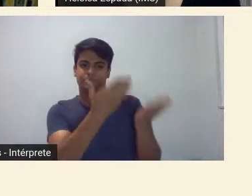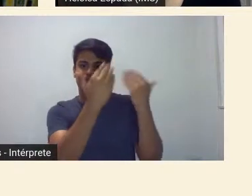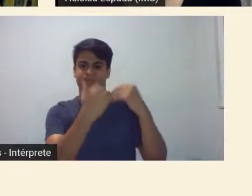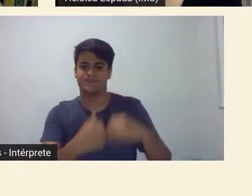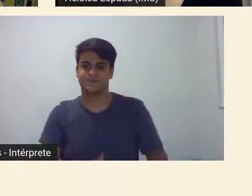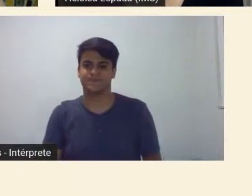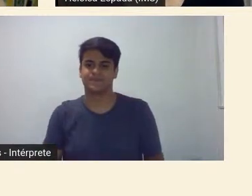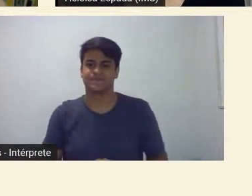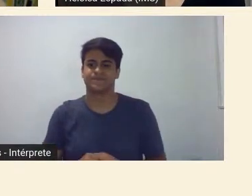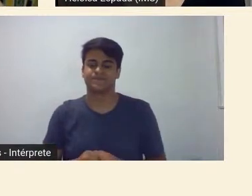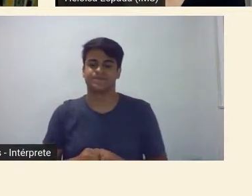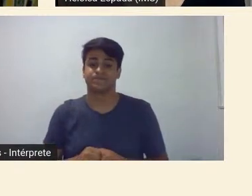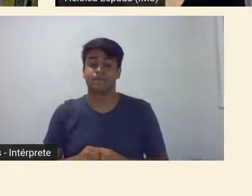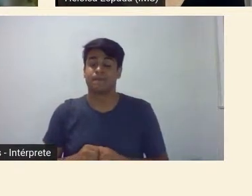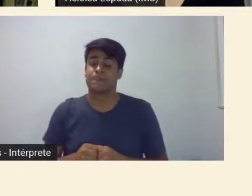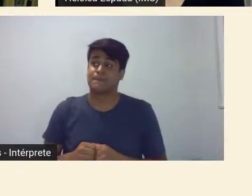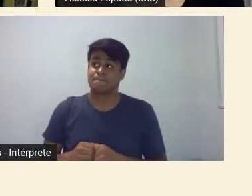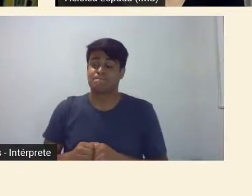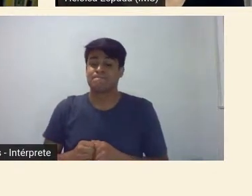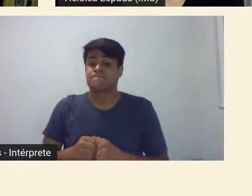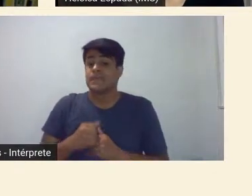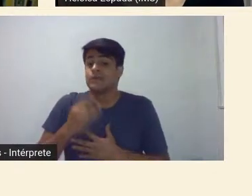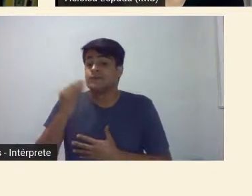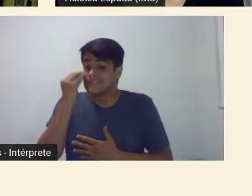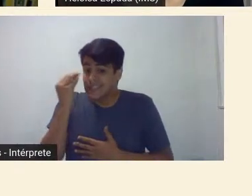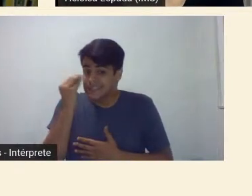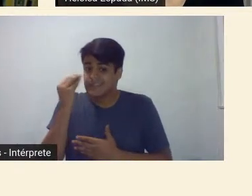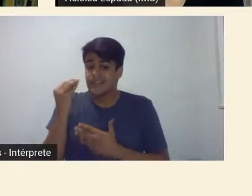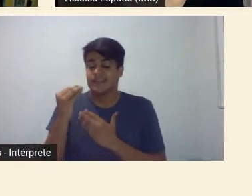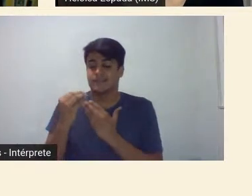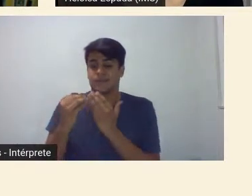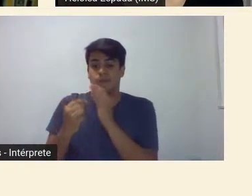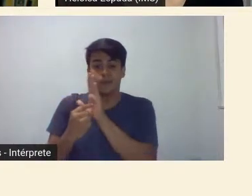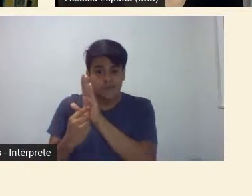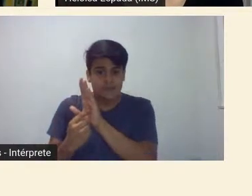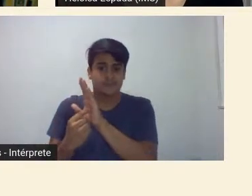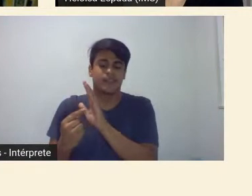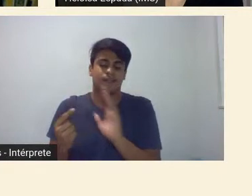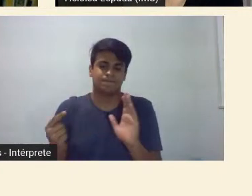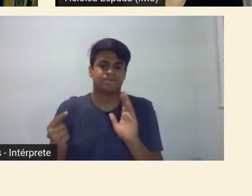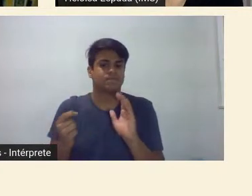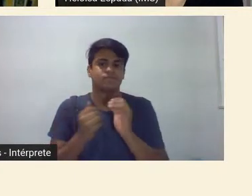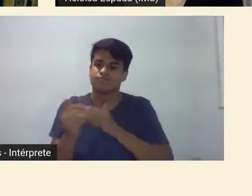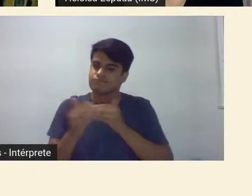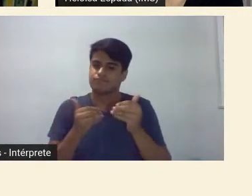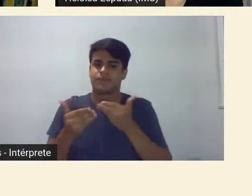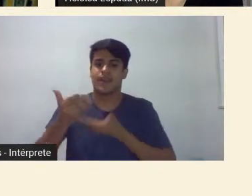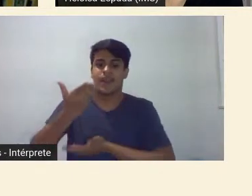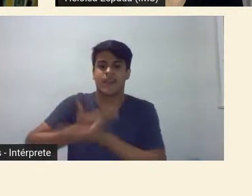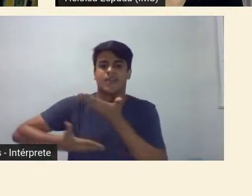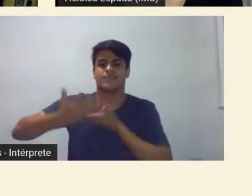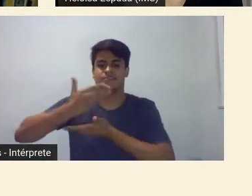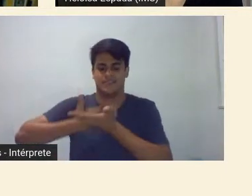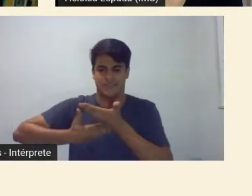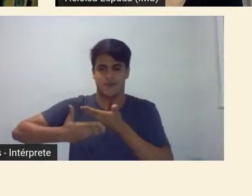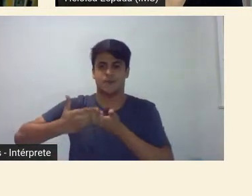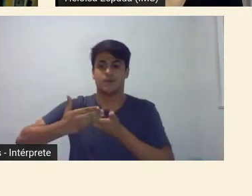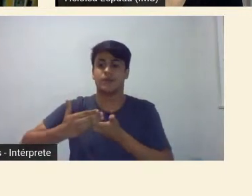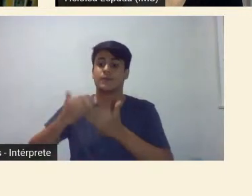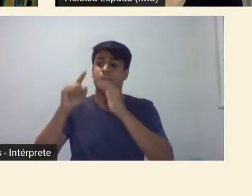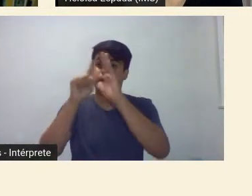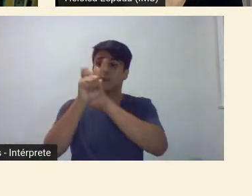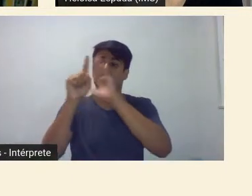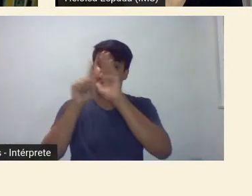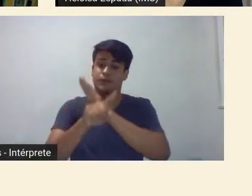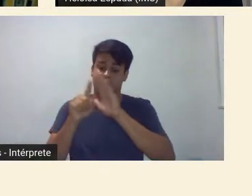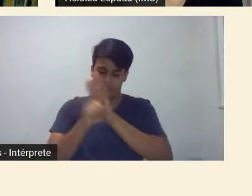Olha na minha fala eu tentei mostrar que assim como toda relação que a gente tem com o arquivo as perguntas de cada época